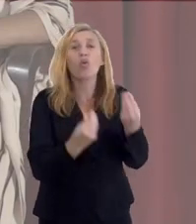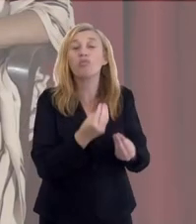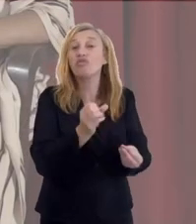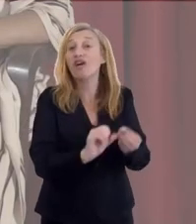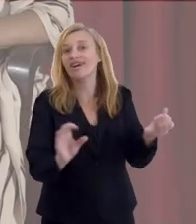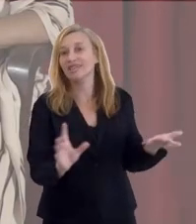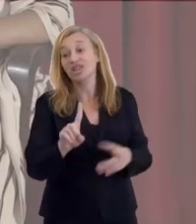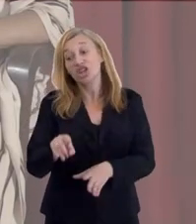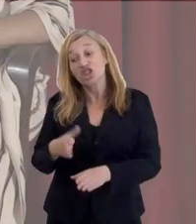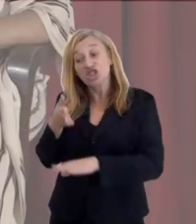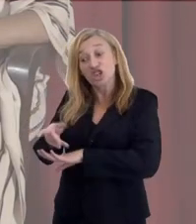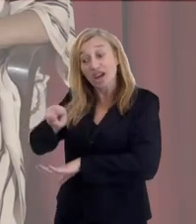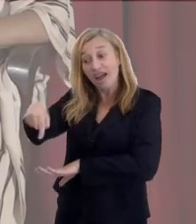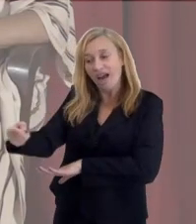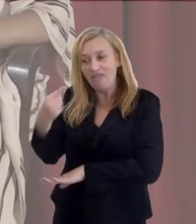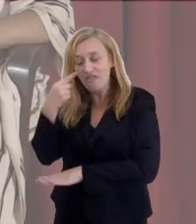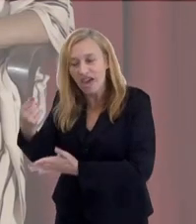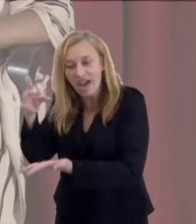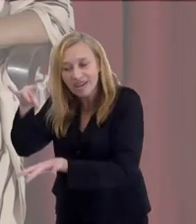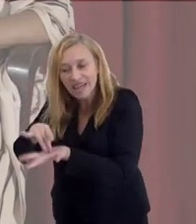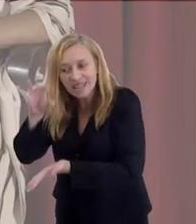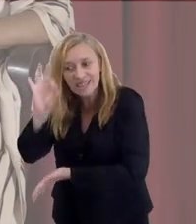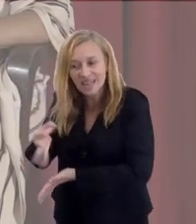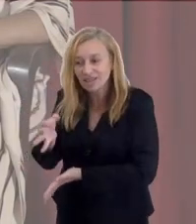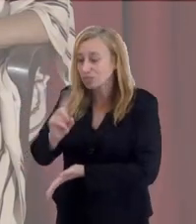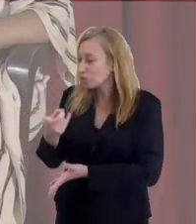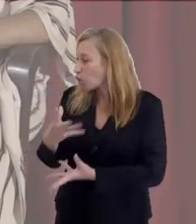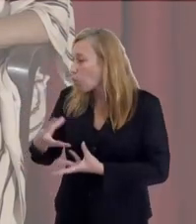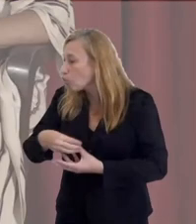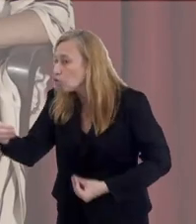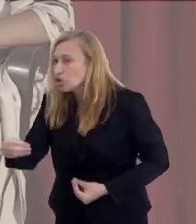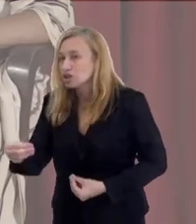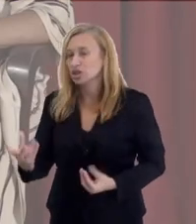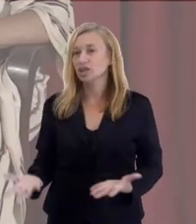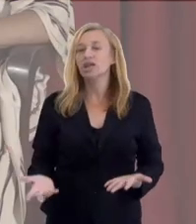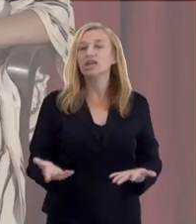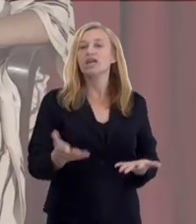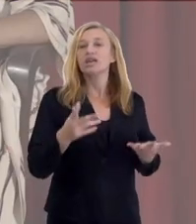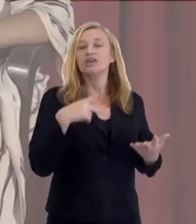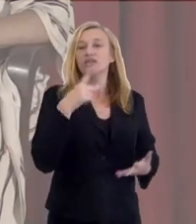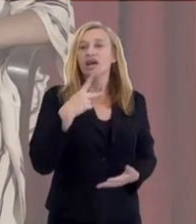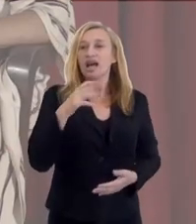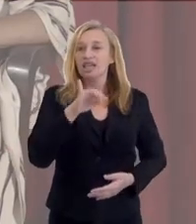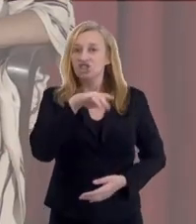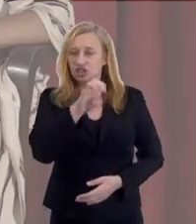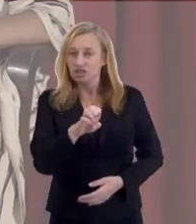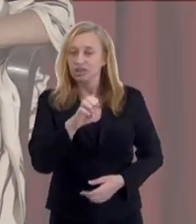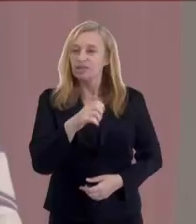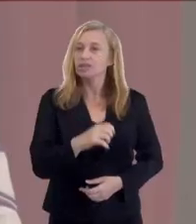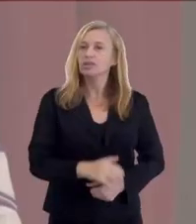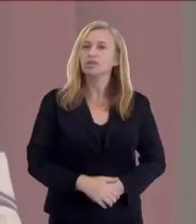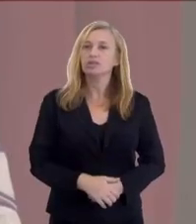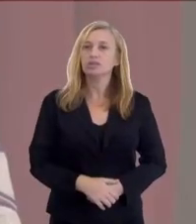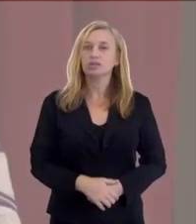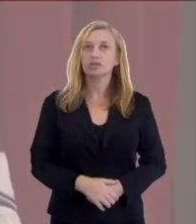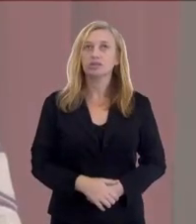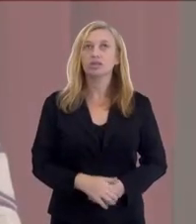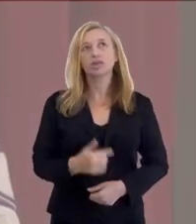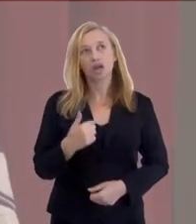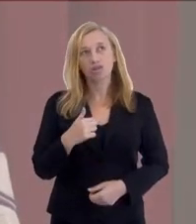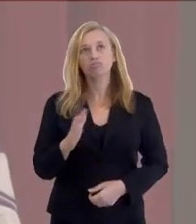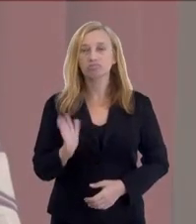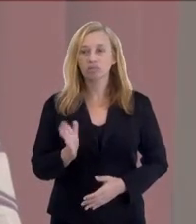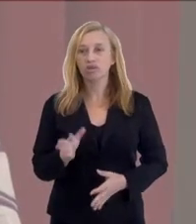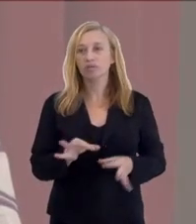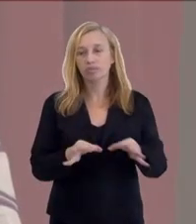que faz? Aí o postulado não tem jeito. Chegando do outro lado, as realidades não têm como fugir. Me diz uma coisa,